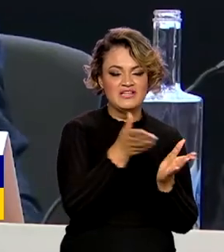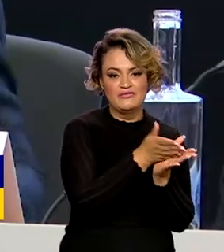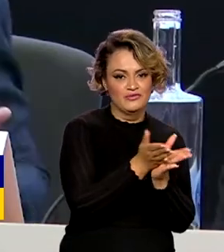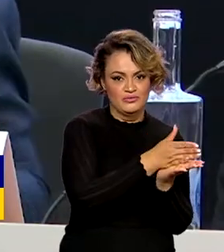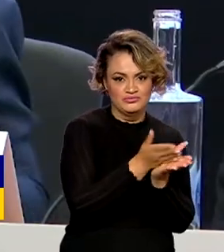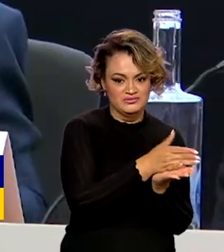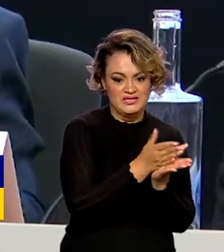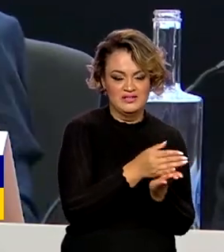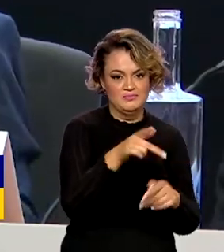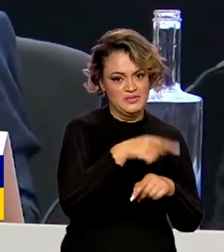fronteiras de um único país.